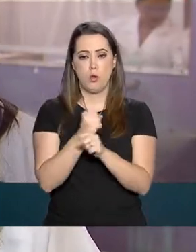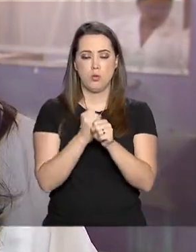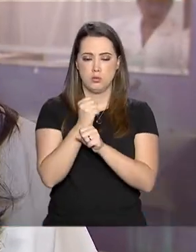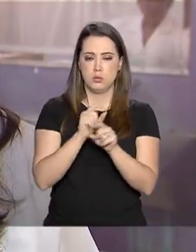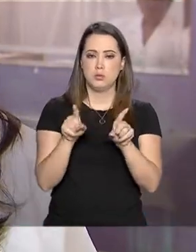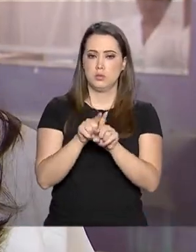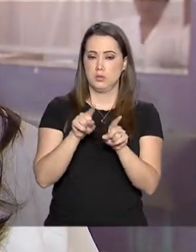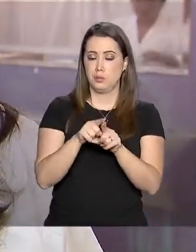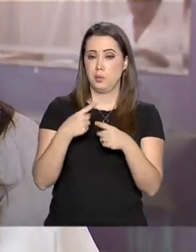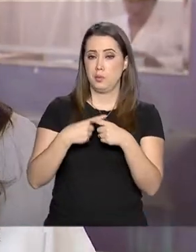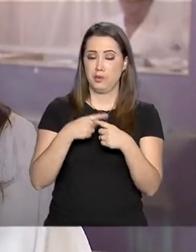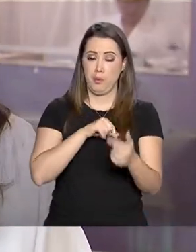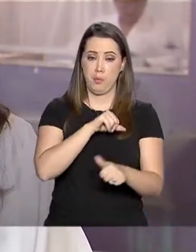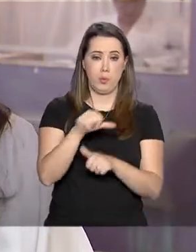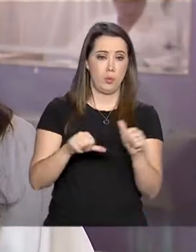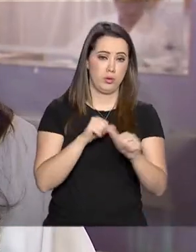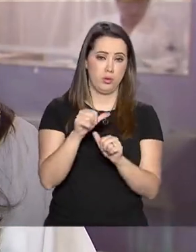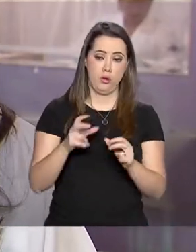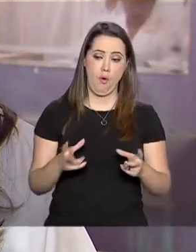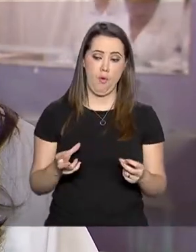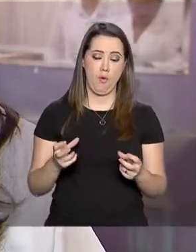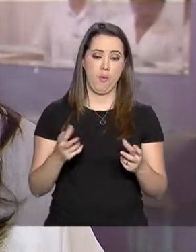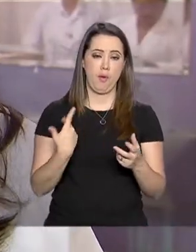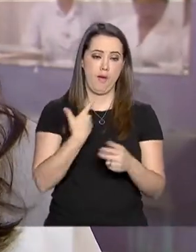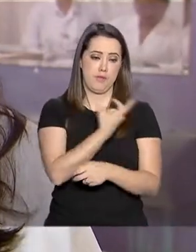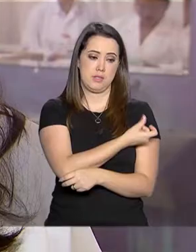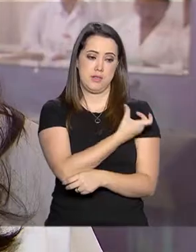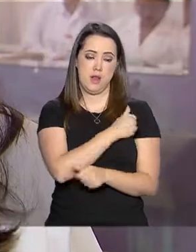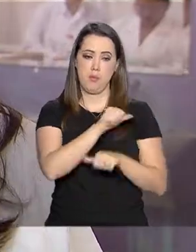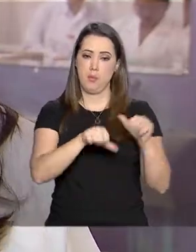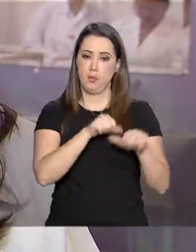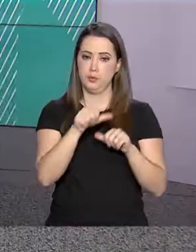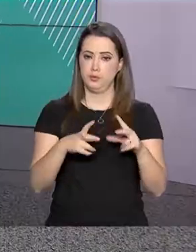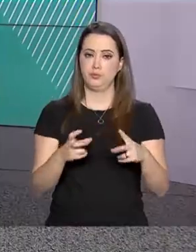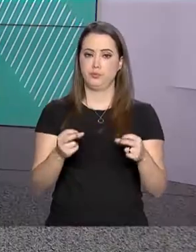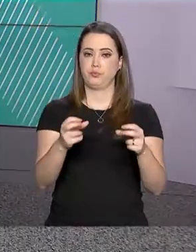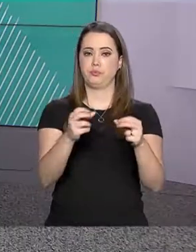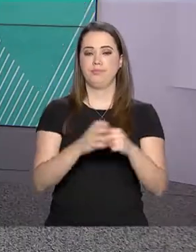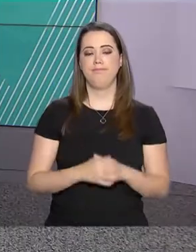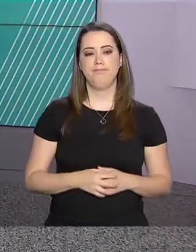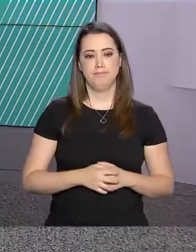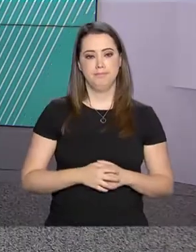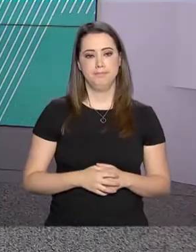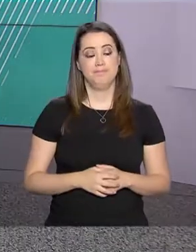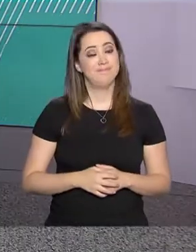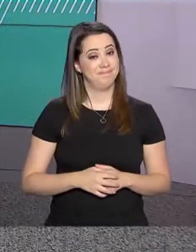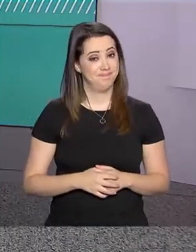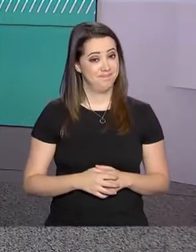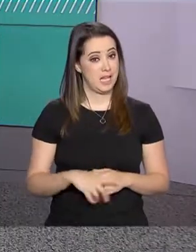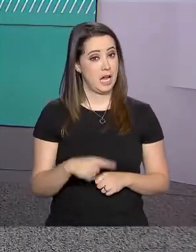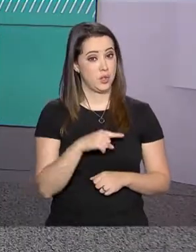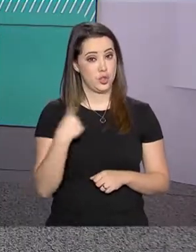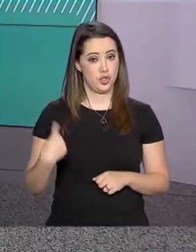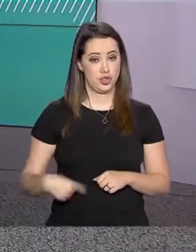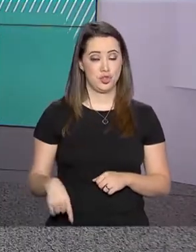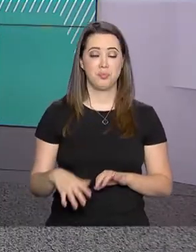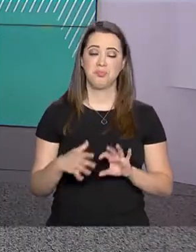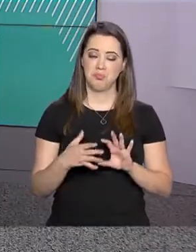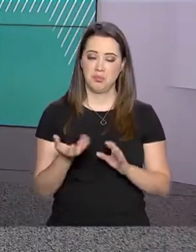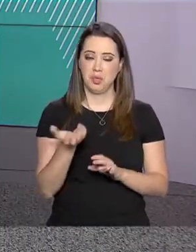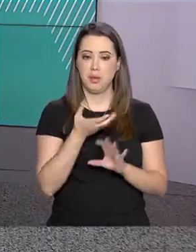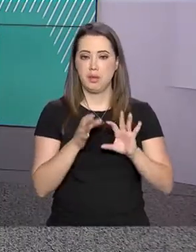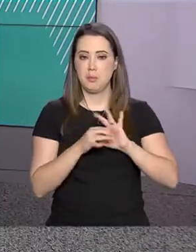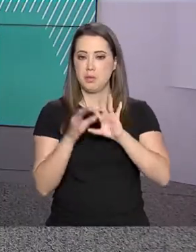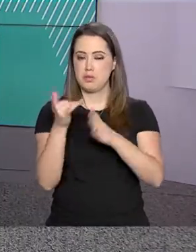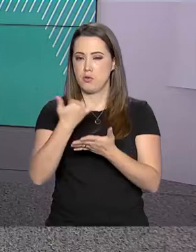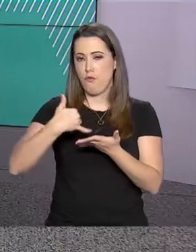também porque existe a modificação da composição da vacina. A China autorizou a importação de